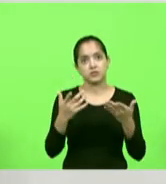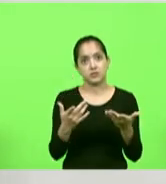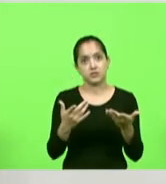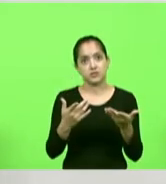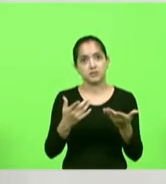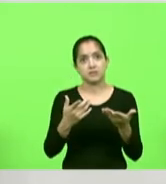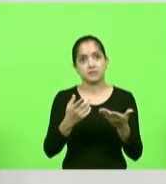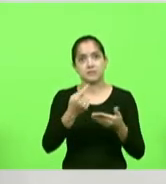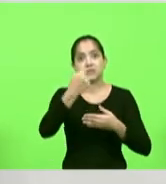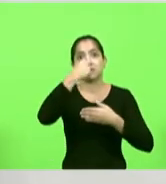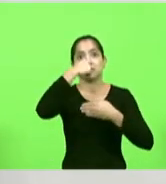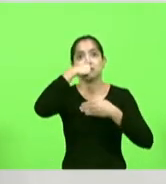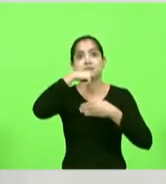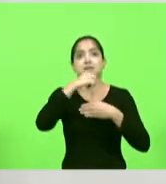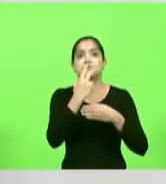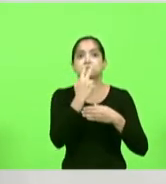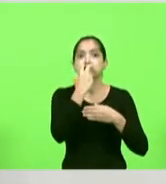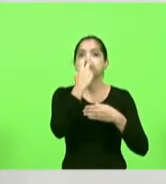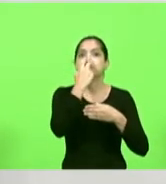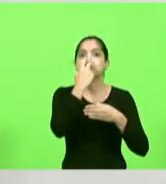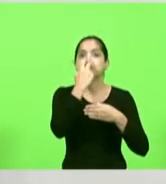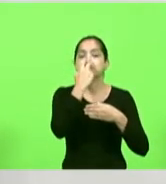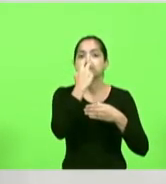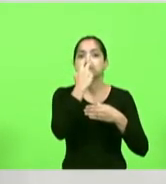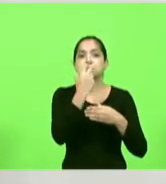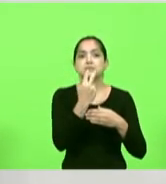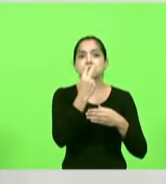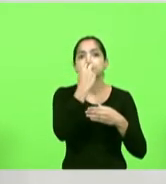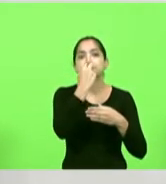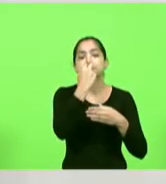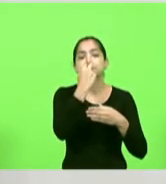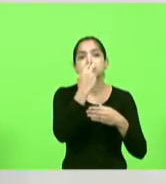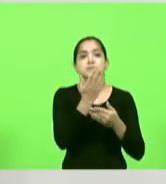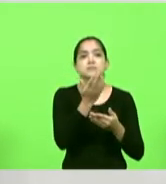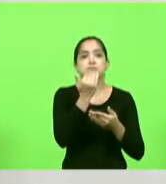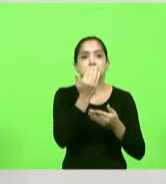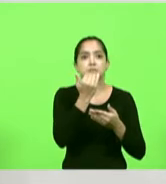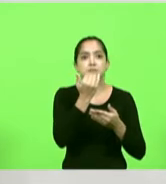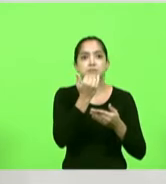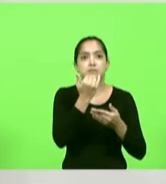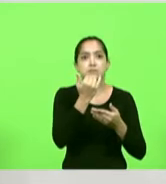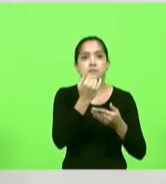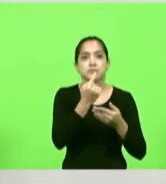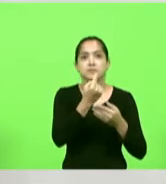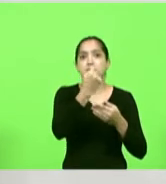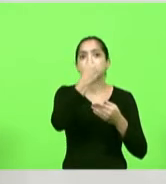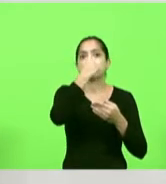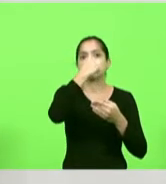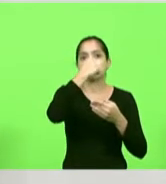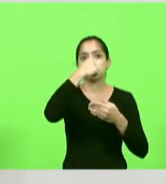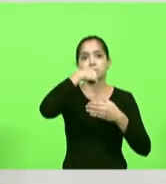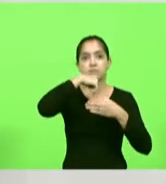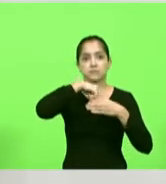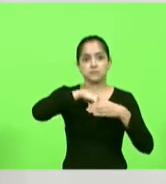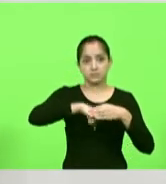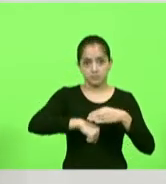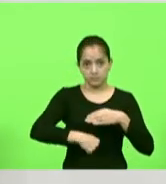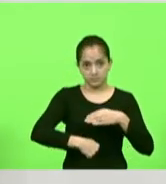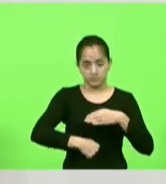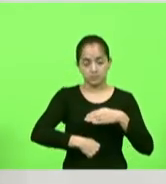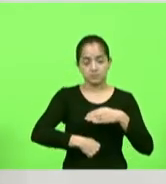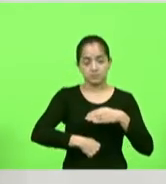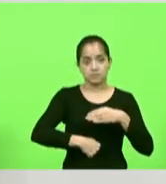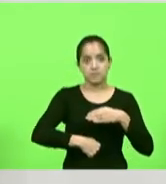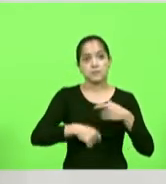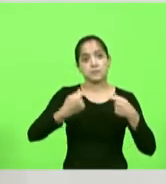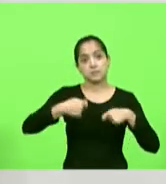nasal gástrica, é aquela alimentação que vem num catéter que entra pelo nariz e vai até o estômago,